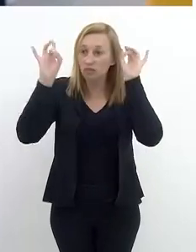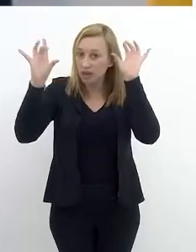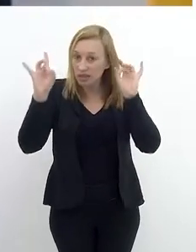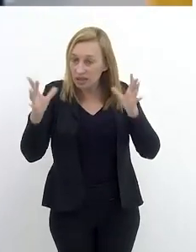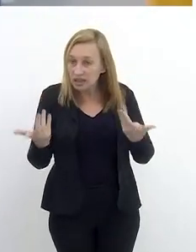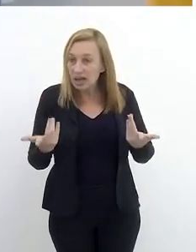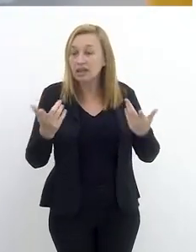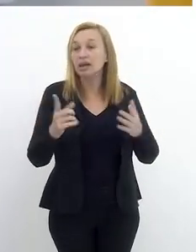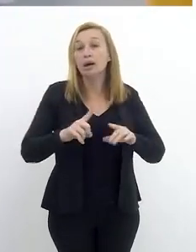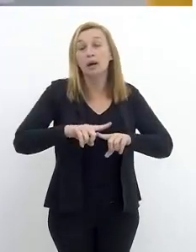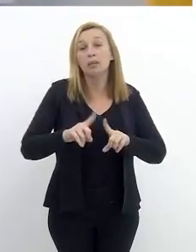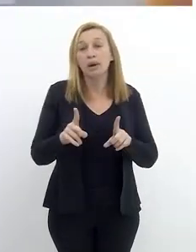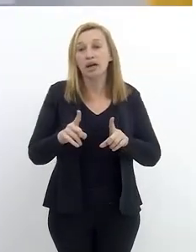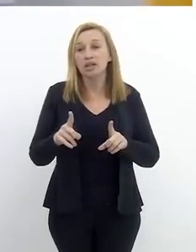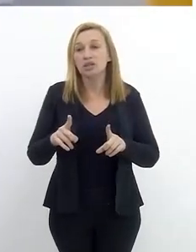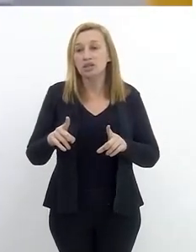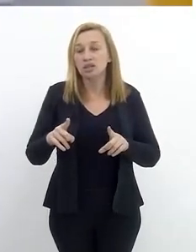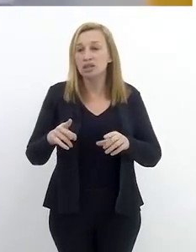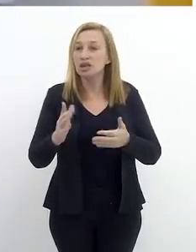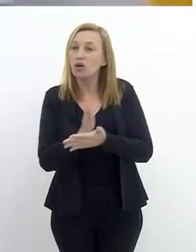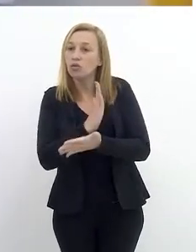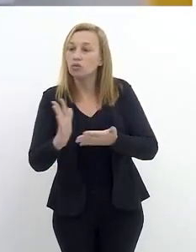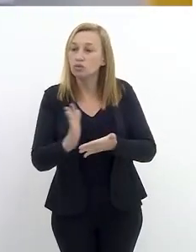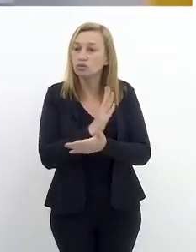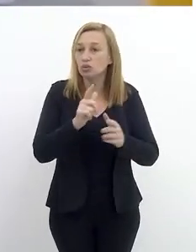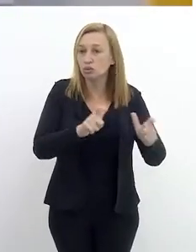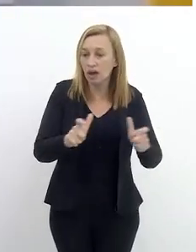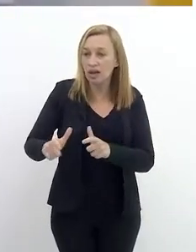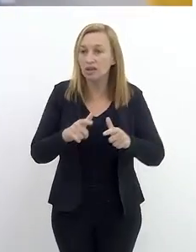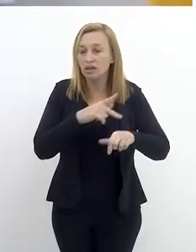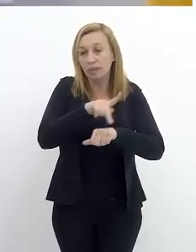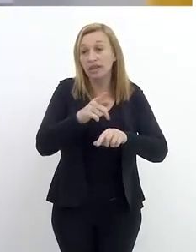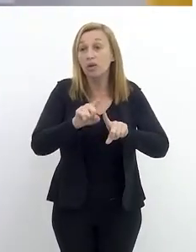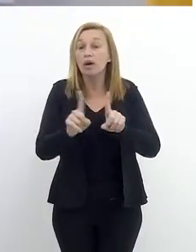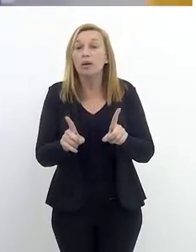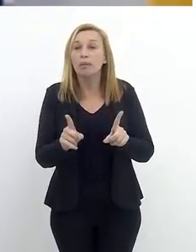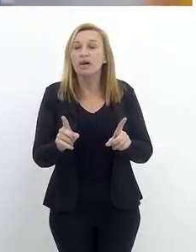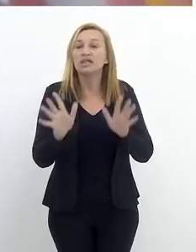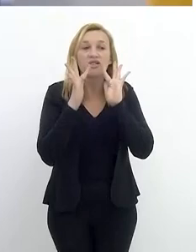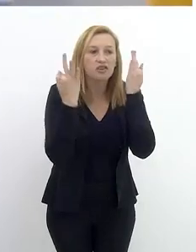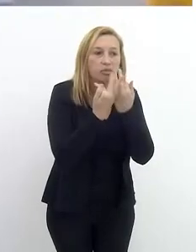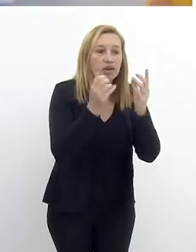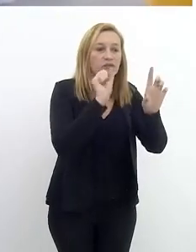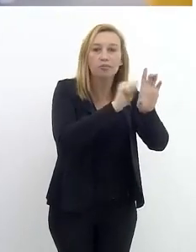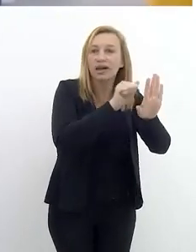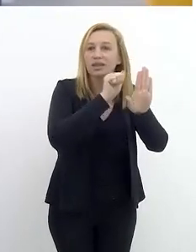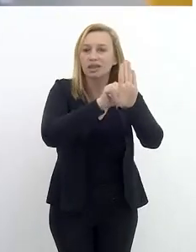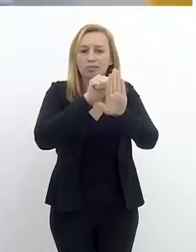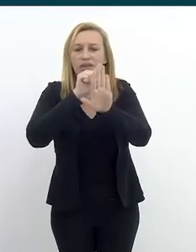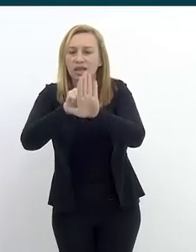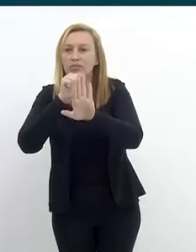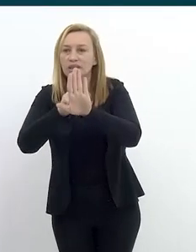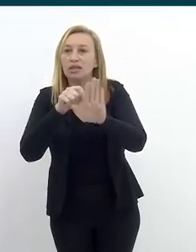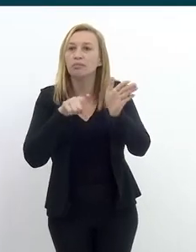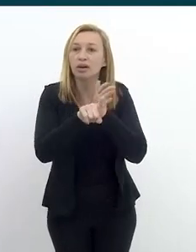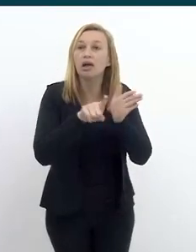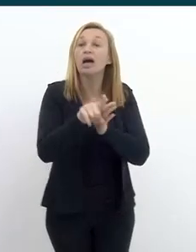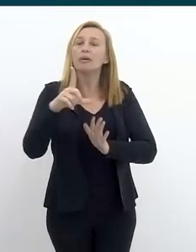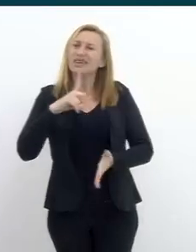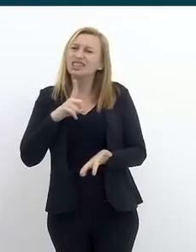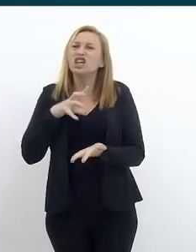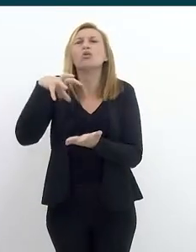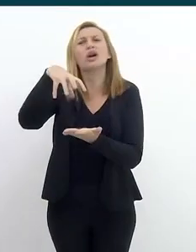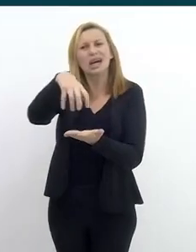especializadas, serviços especializados, mas na maior parte do país não. Então, as famílias passam uma peregrinação e vão batendo em todas as portas. Existe um